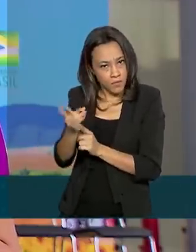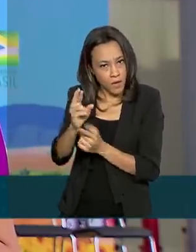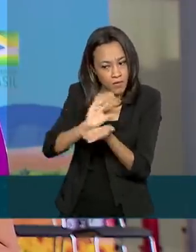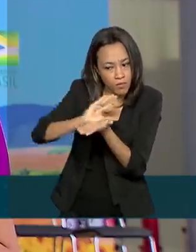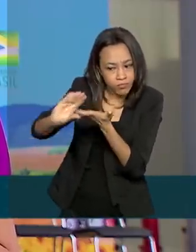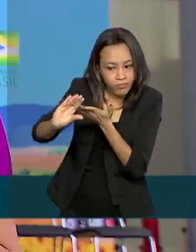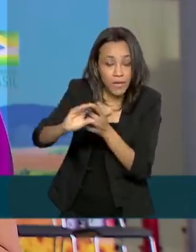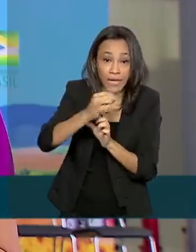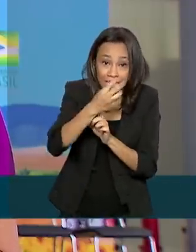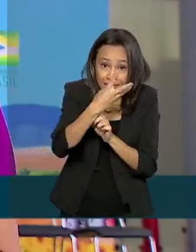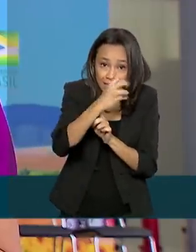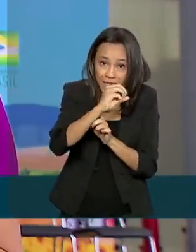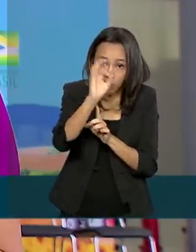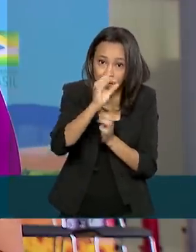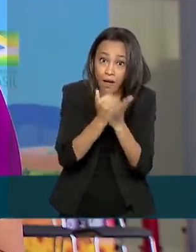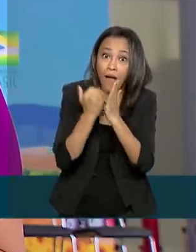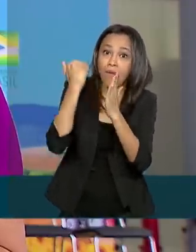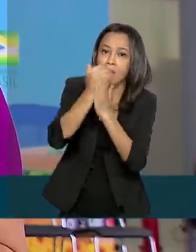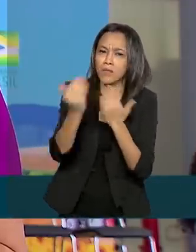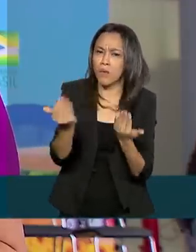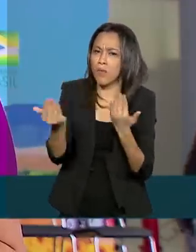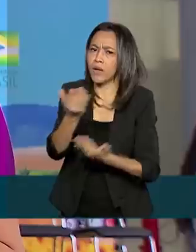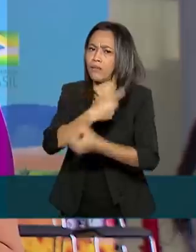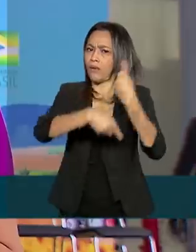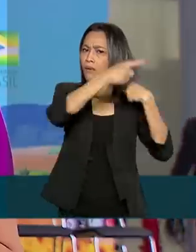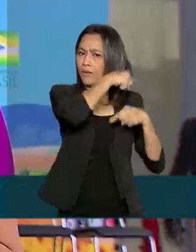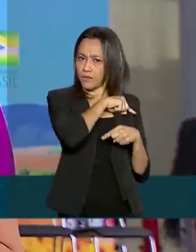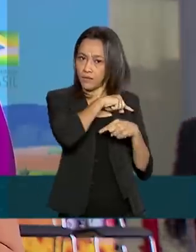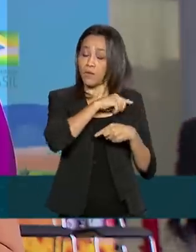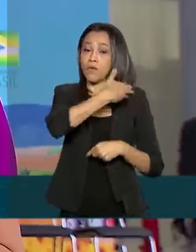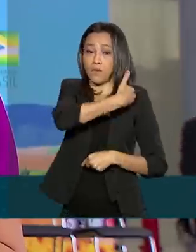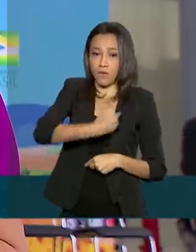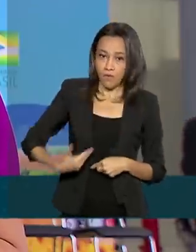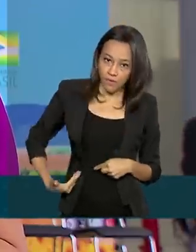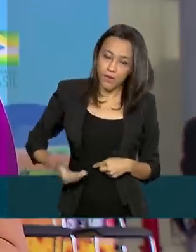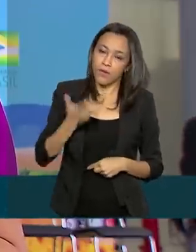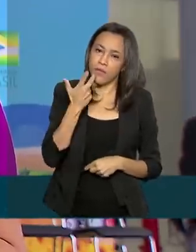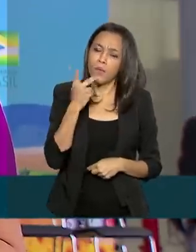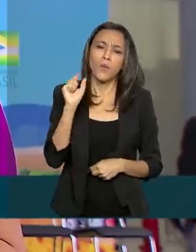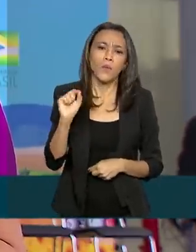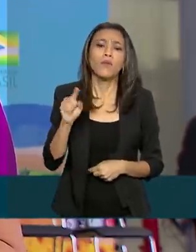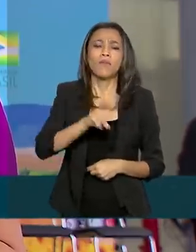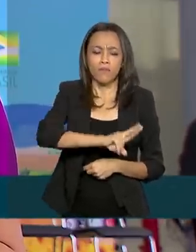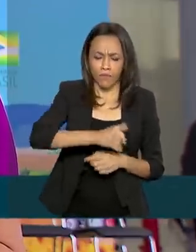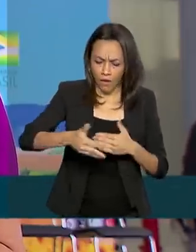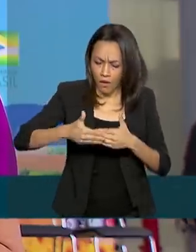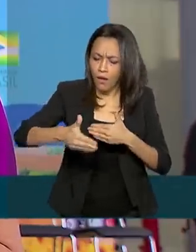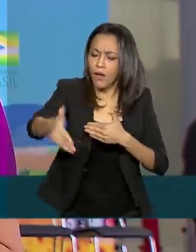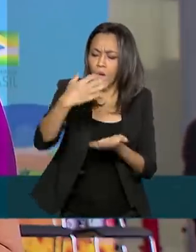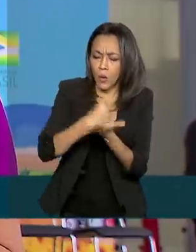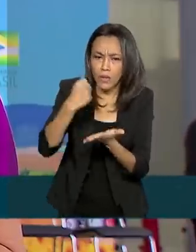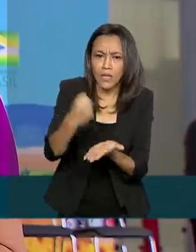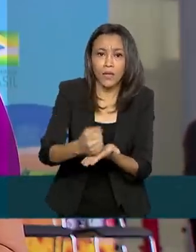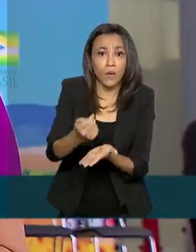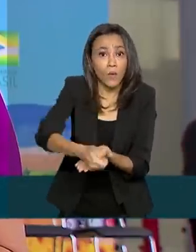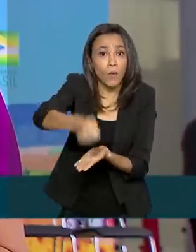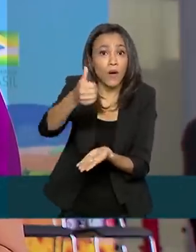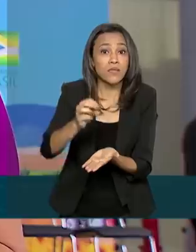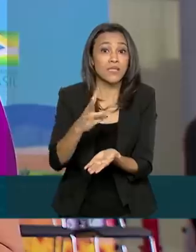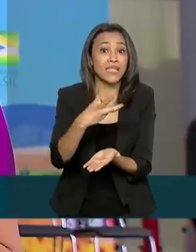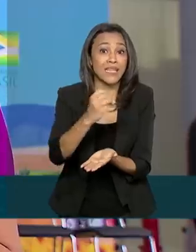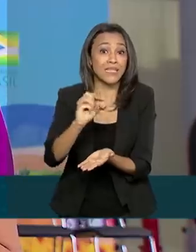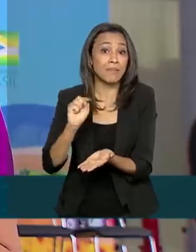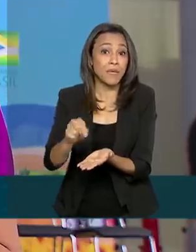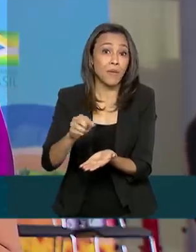30% a mais que na safra anterior. O governo estima que o valor vai possibilitar a contratação de quase 300 mil apólices